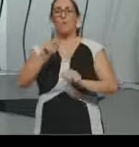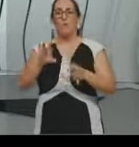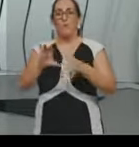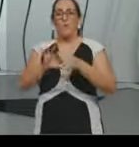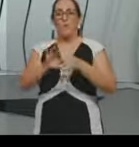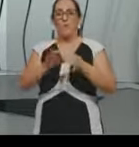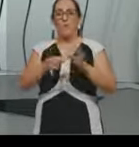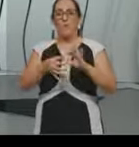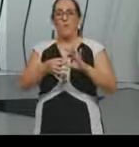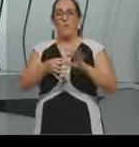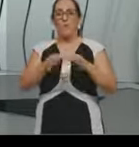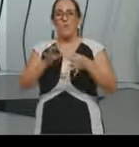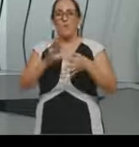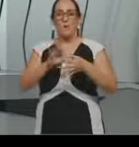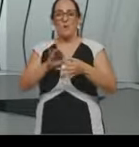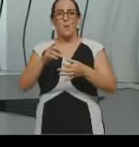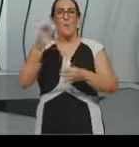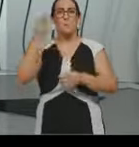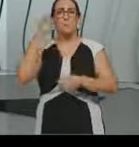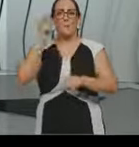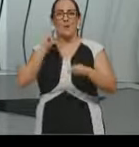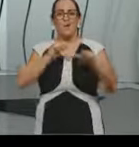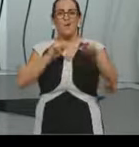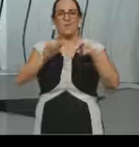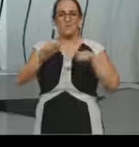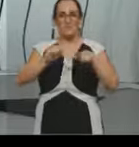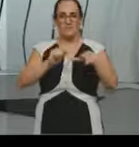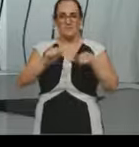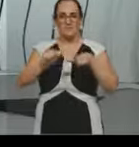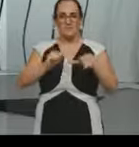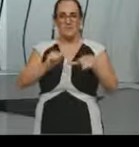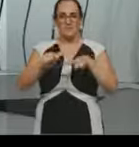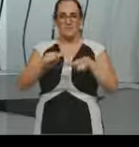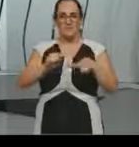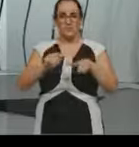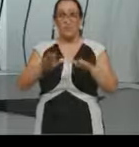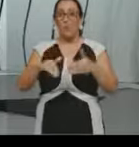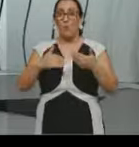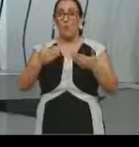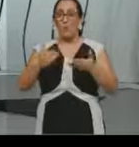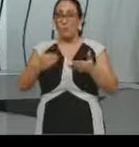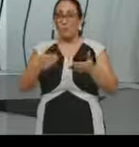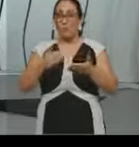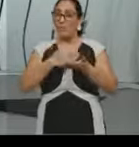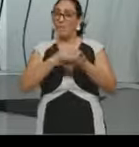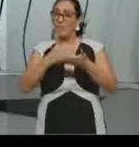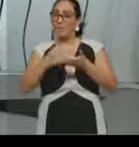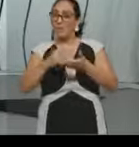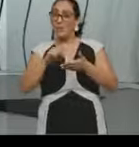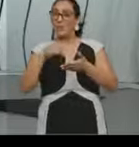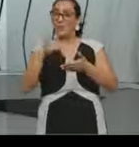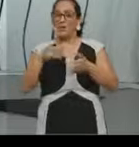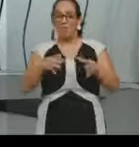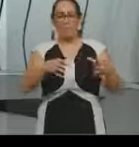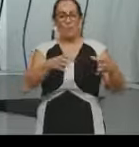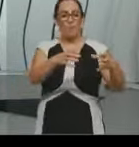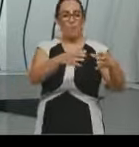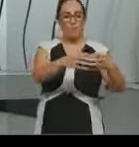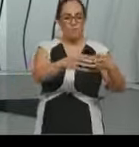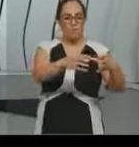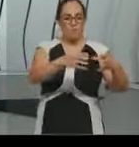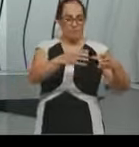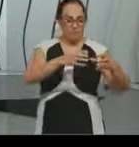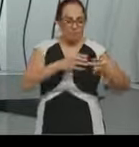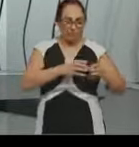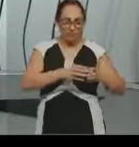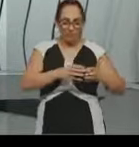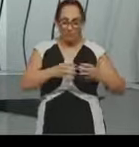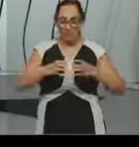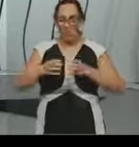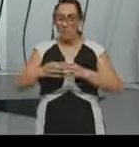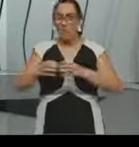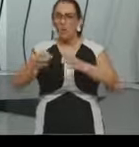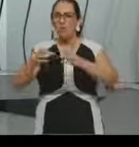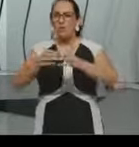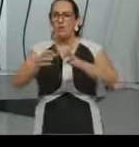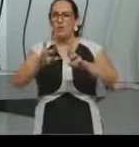a gente tem aí uma união por ramos de atividade, e aí uma atuação de uma maneira mais